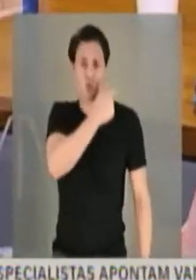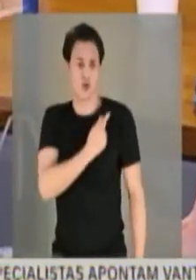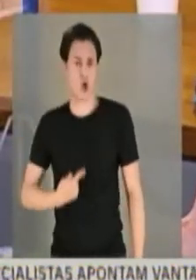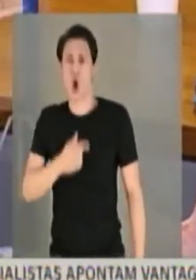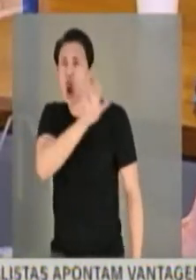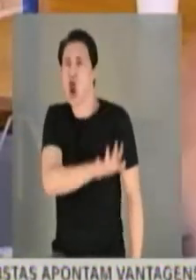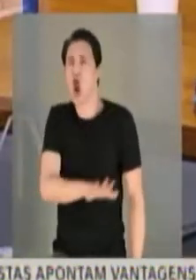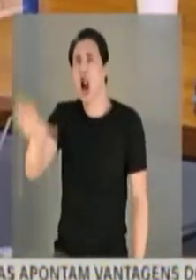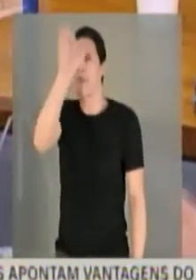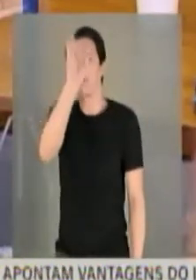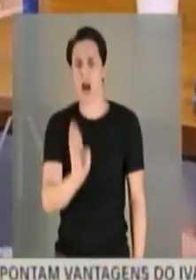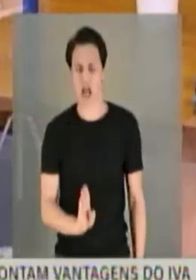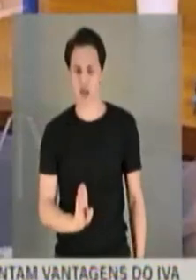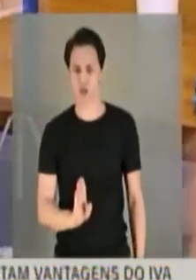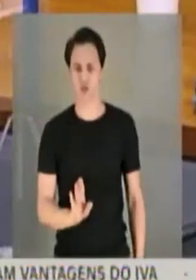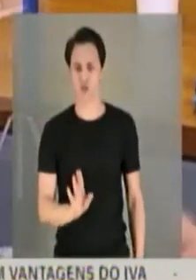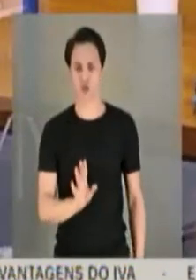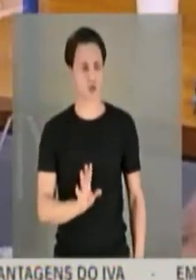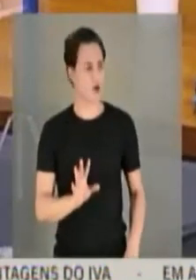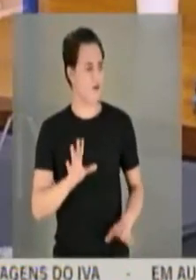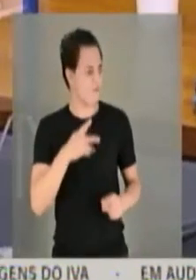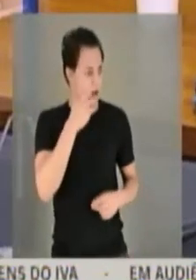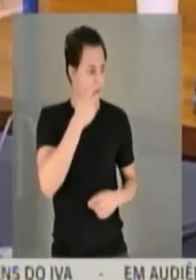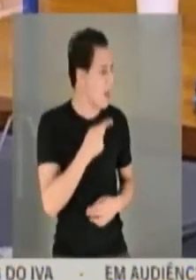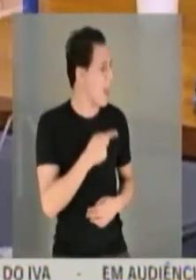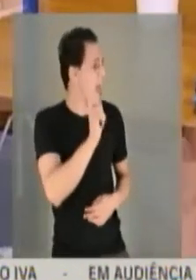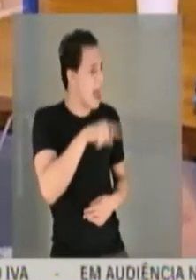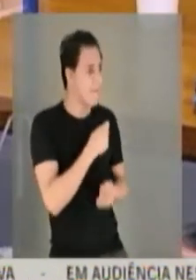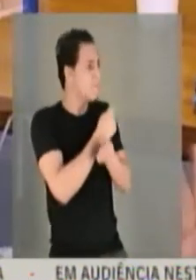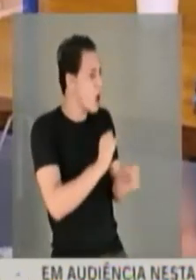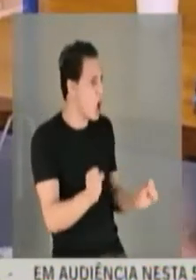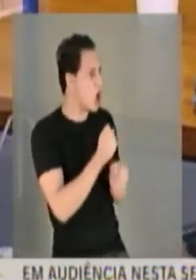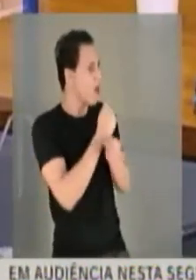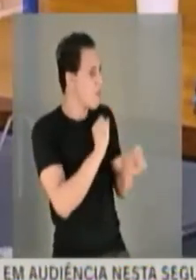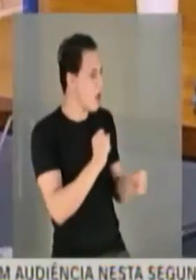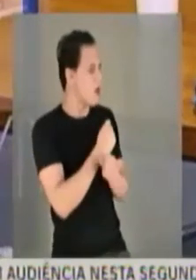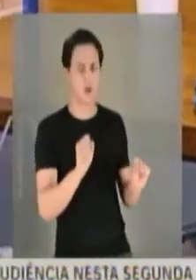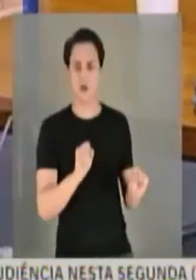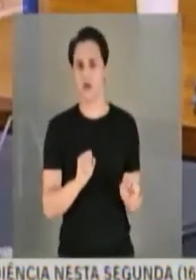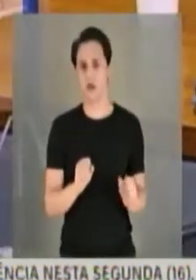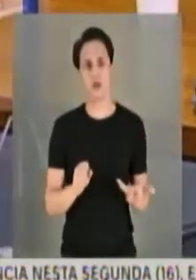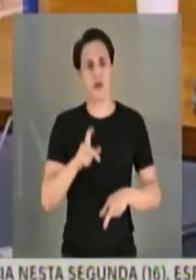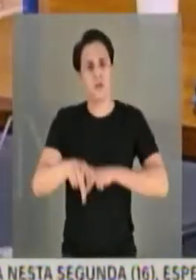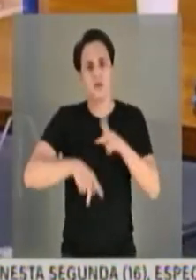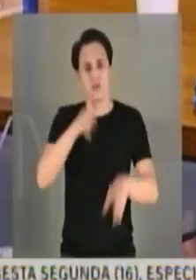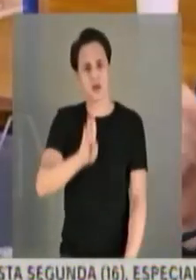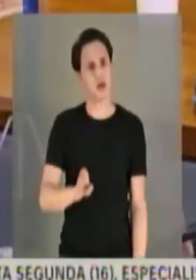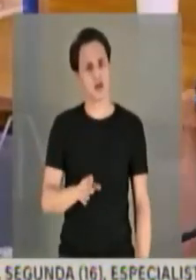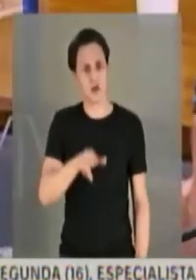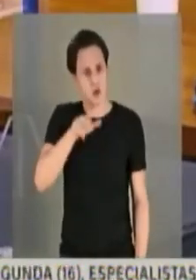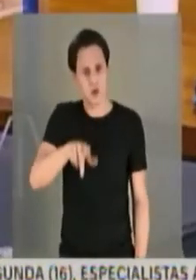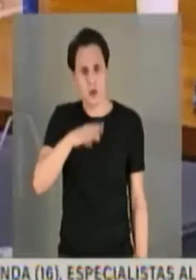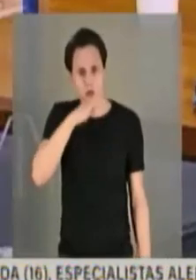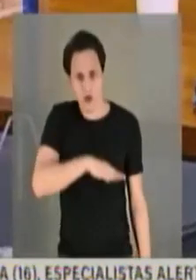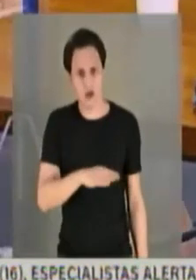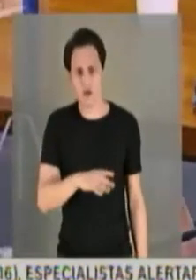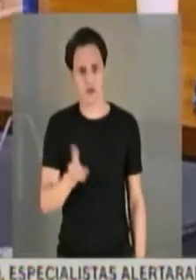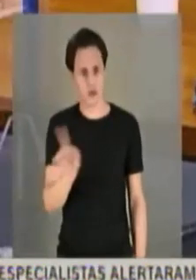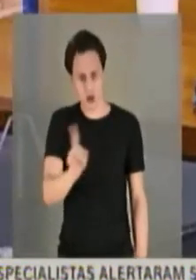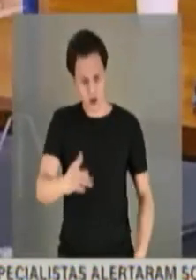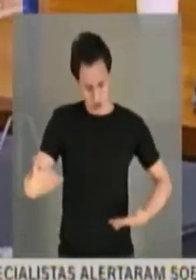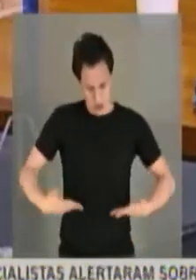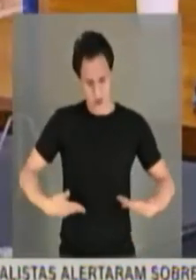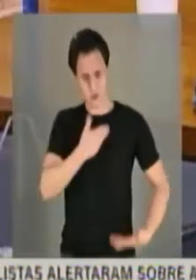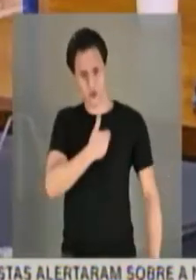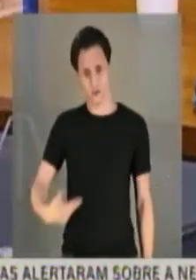todo o país, mesmo sabendo que seria impossível, o povo brasileiro não é tão mal, muito pelo contrário, os servidores públicos com vossa